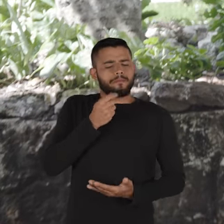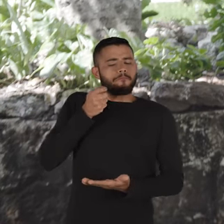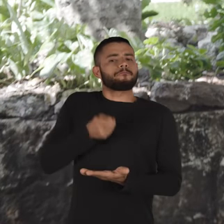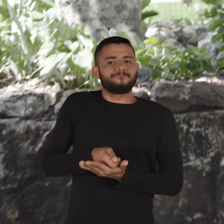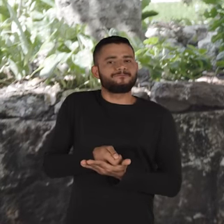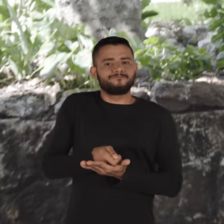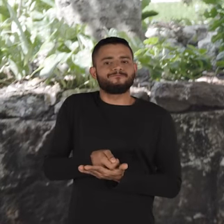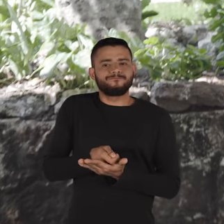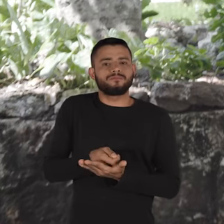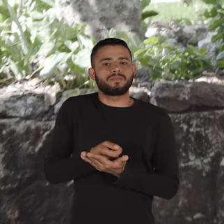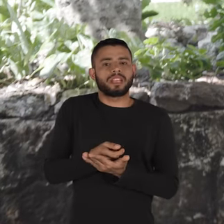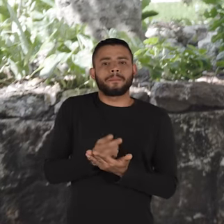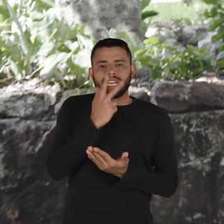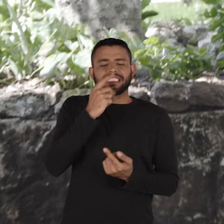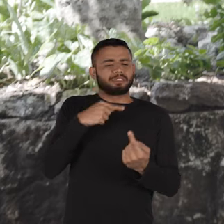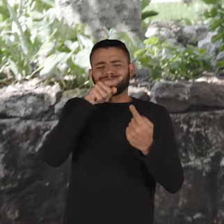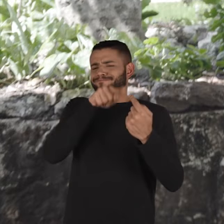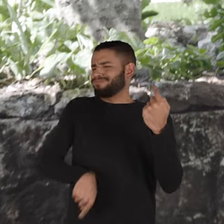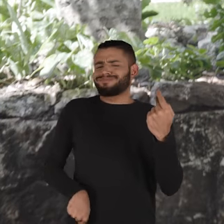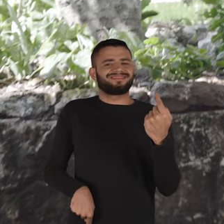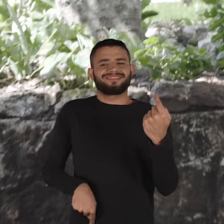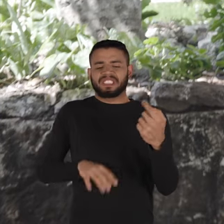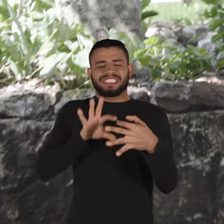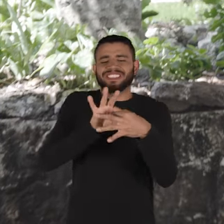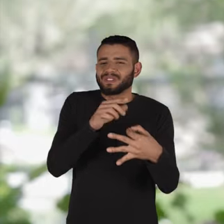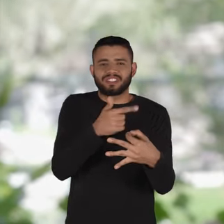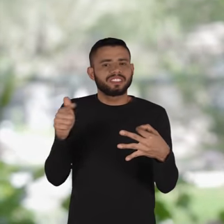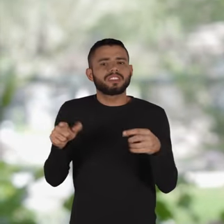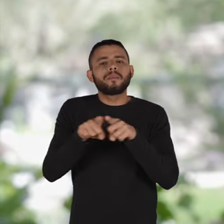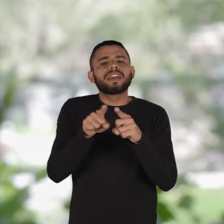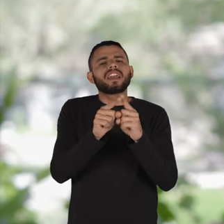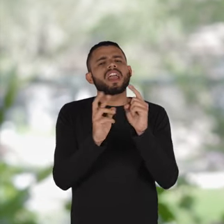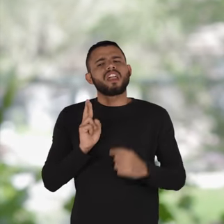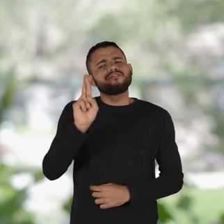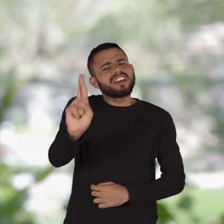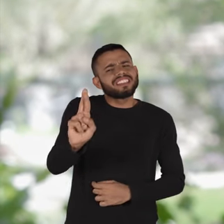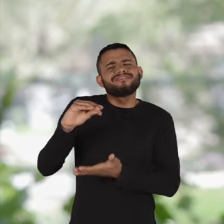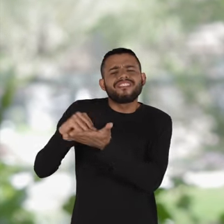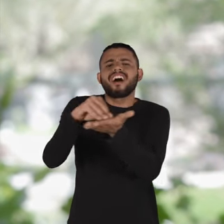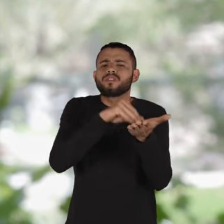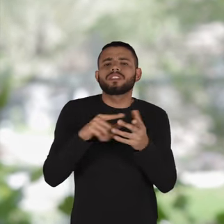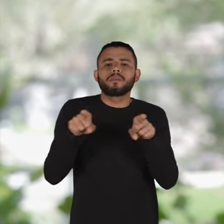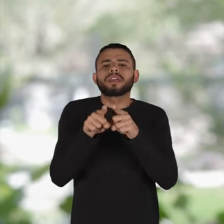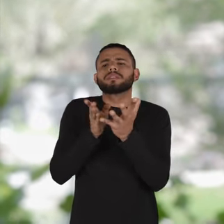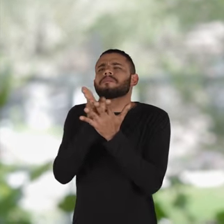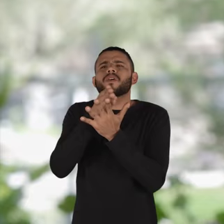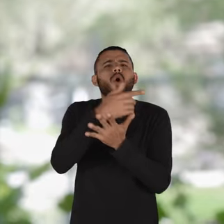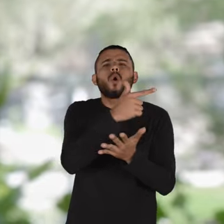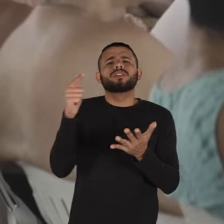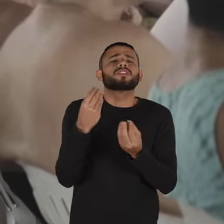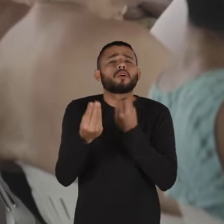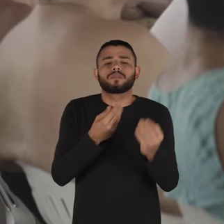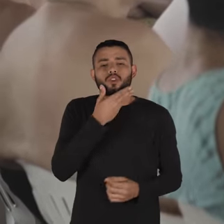machista, com o qual eu não me identificava de maneira alguma, com a falta de referência de outras possibilidades de ser